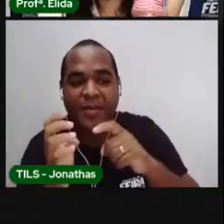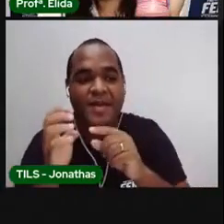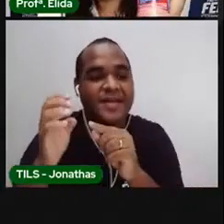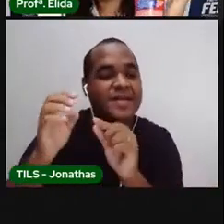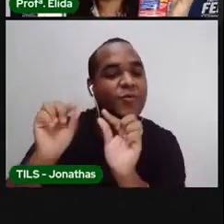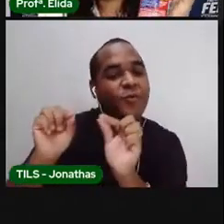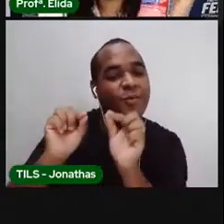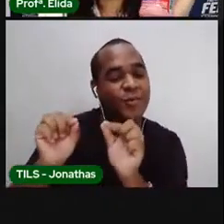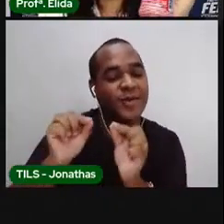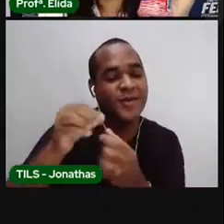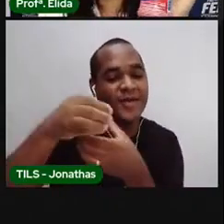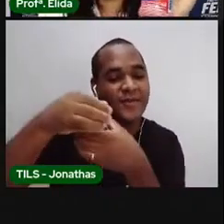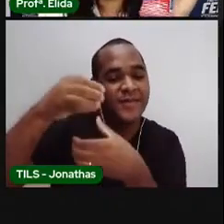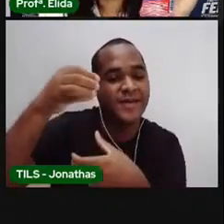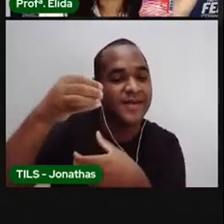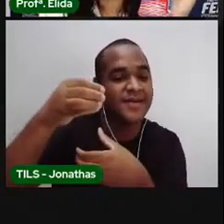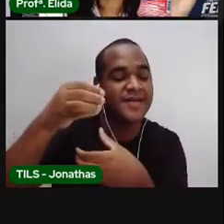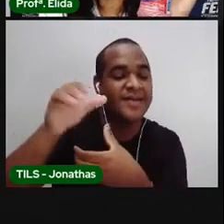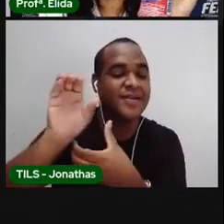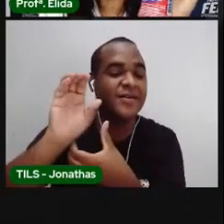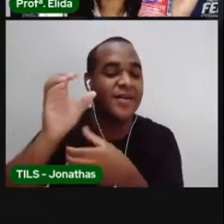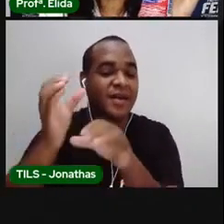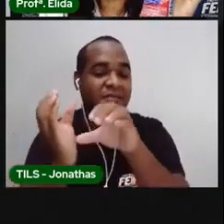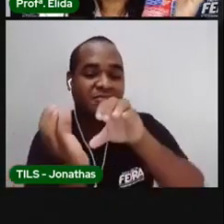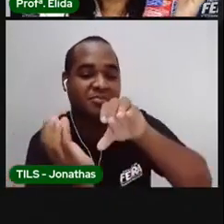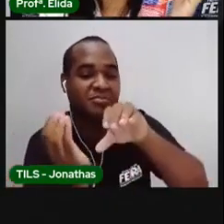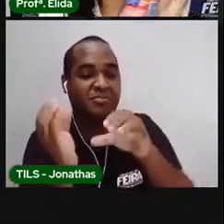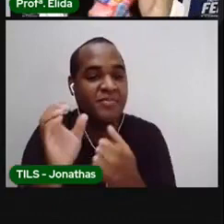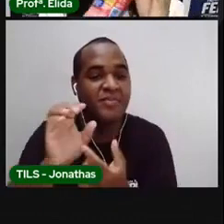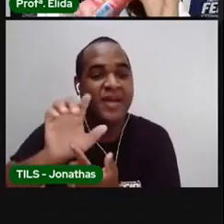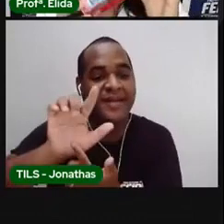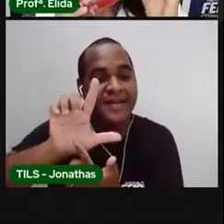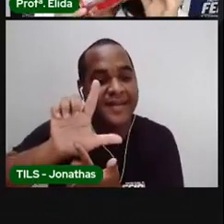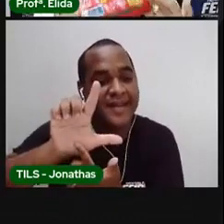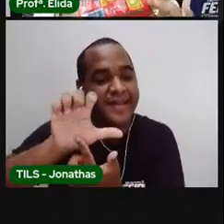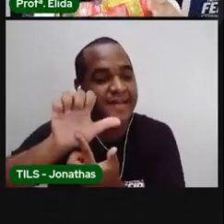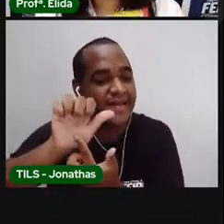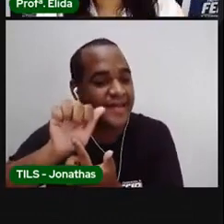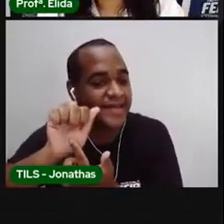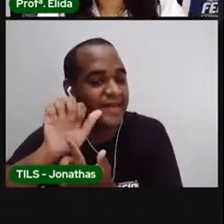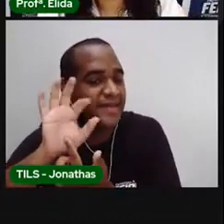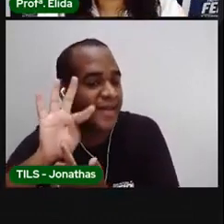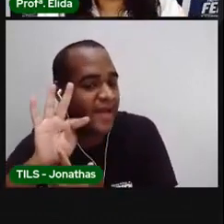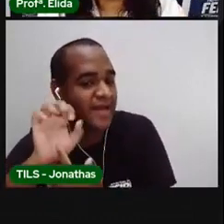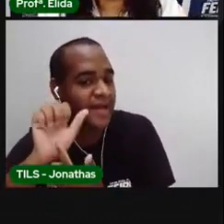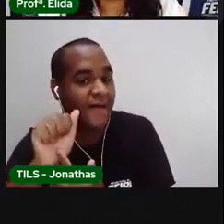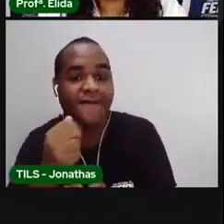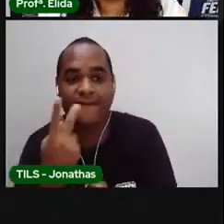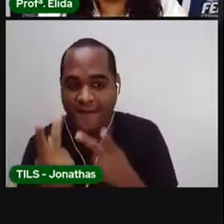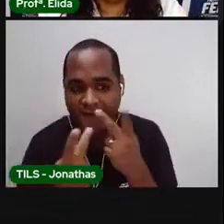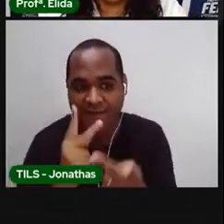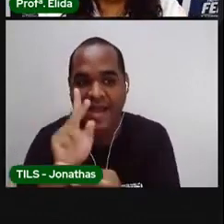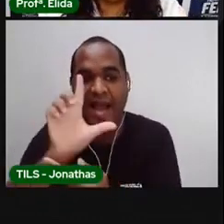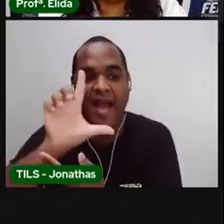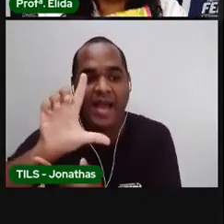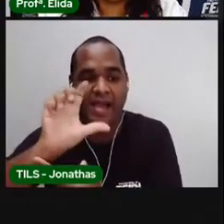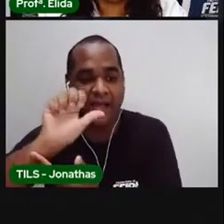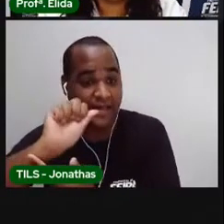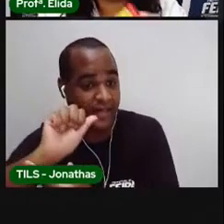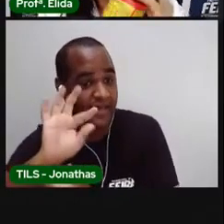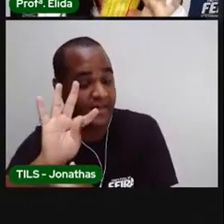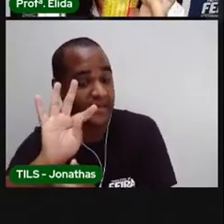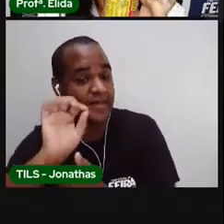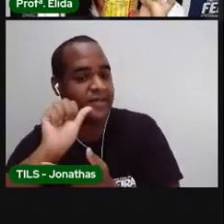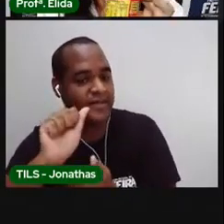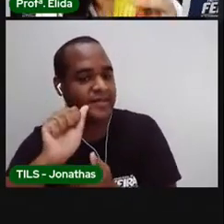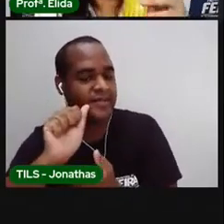O que é isso? É uma... Lata. Vamos falar? Lata.